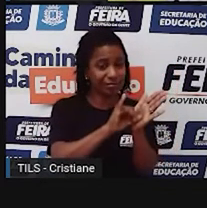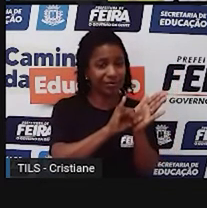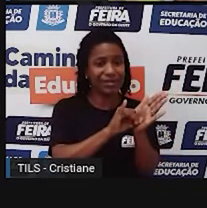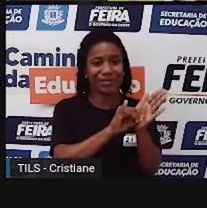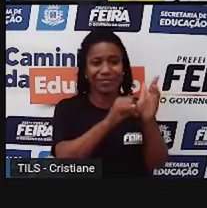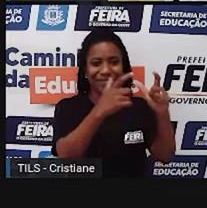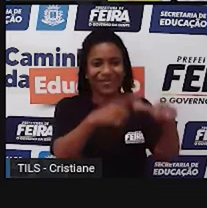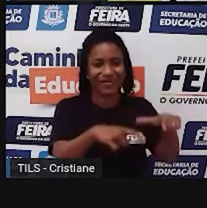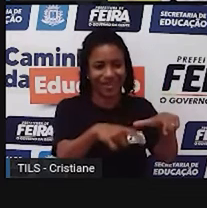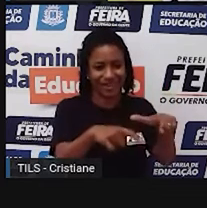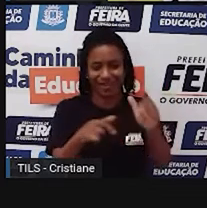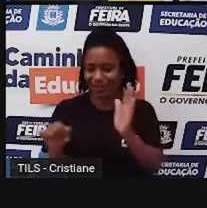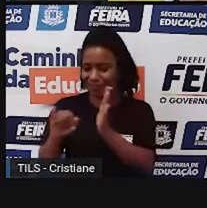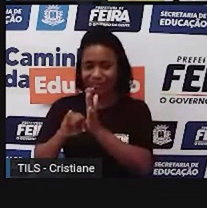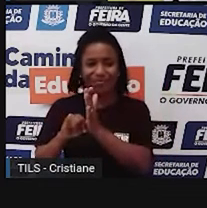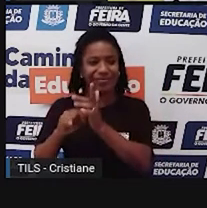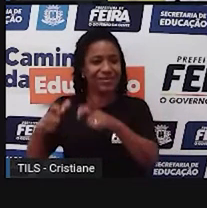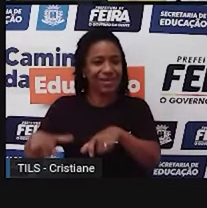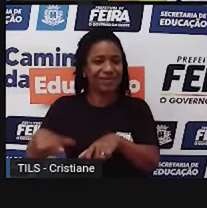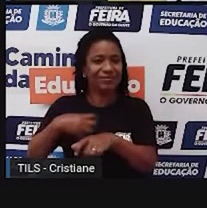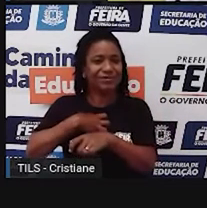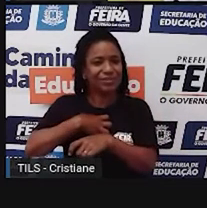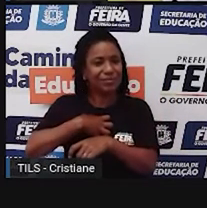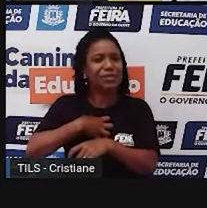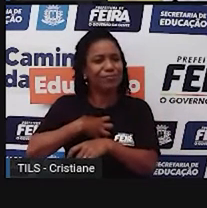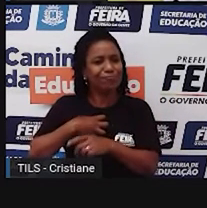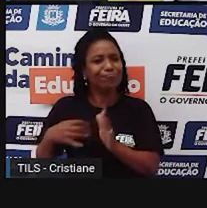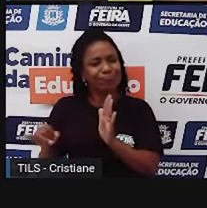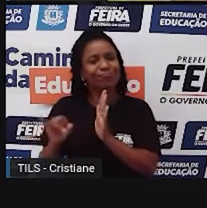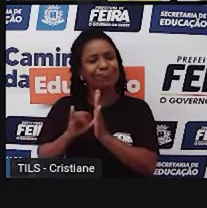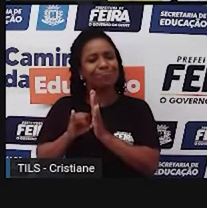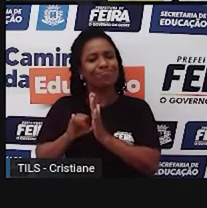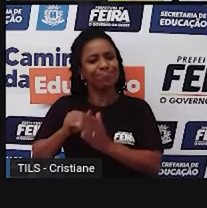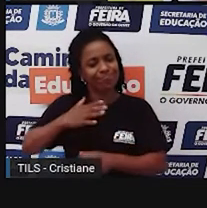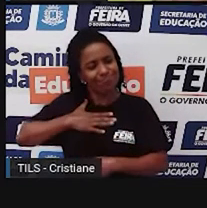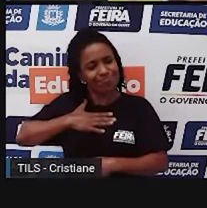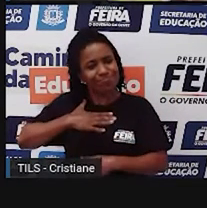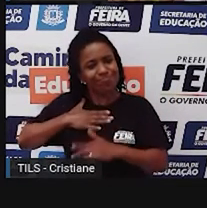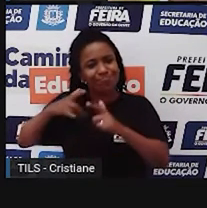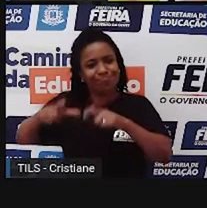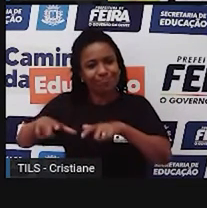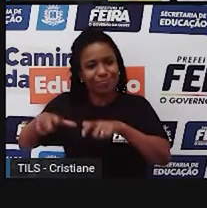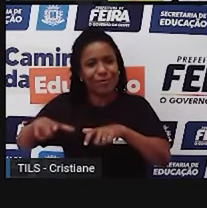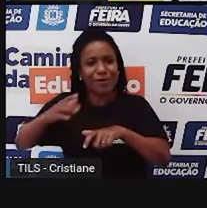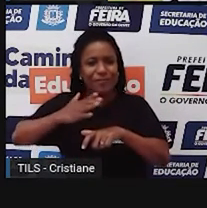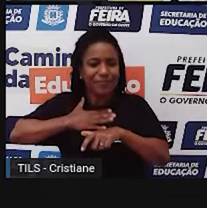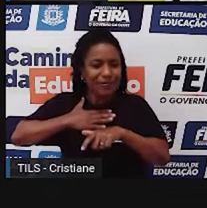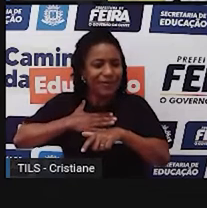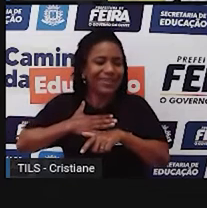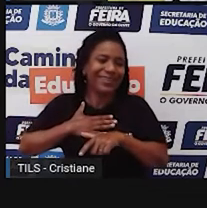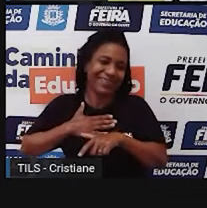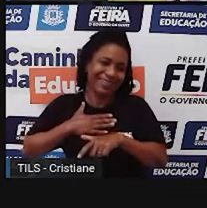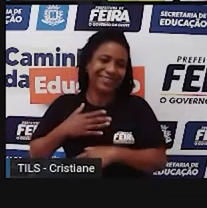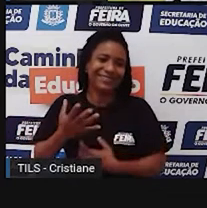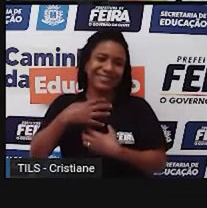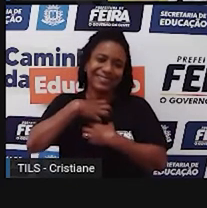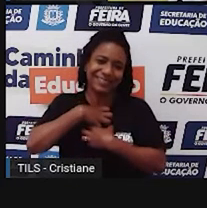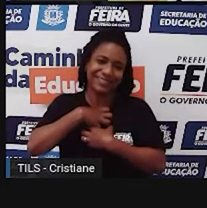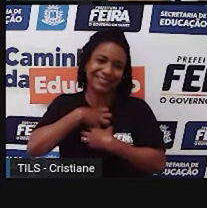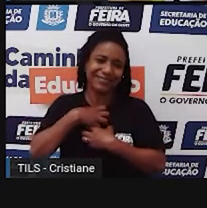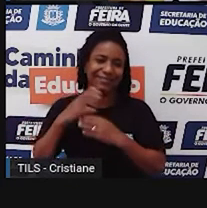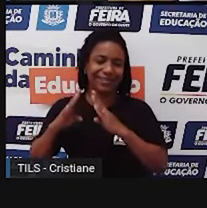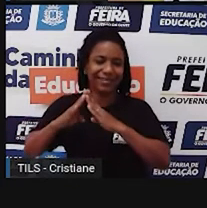certo apego ao meu lugar. Independente de eu achar bom ou ruim, eu não tenho nada a ver com a pessoa. A